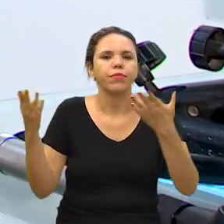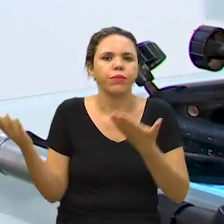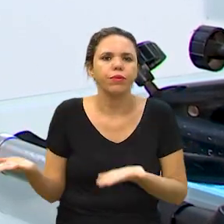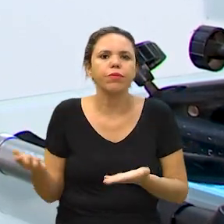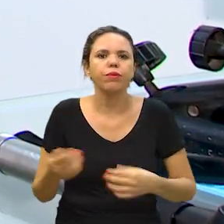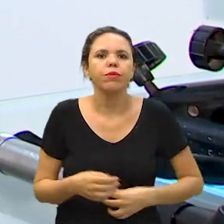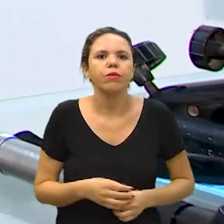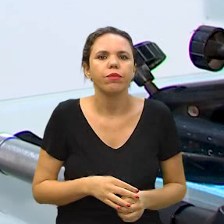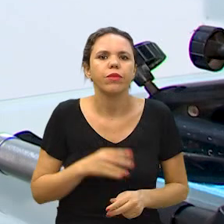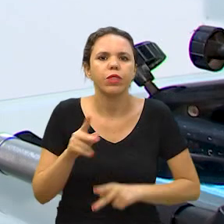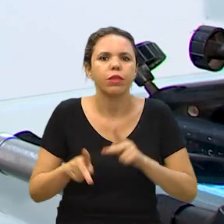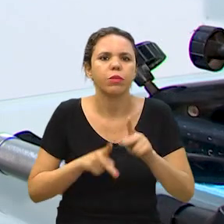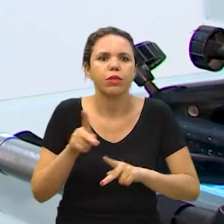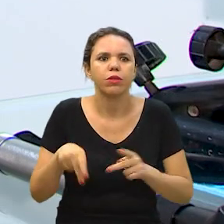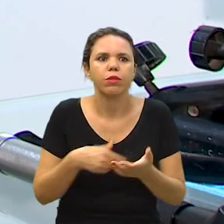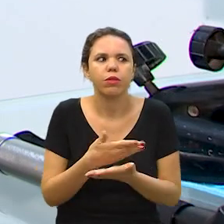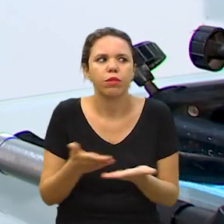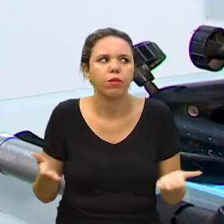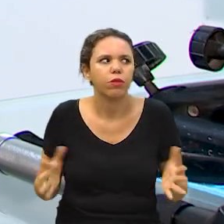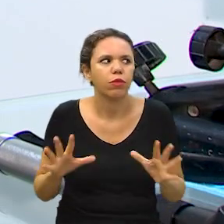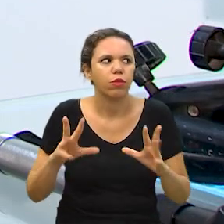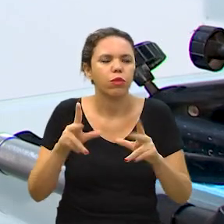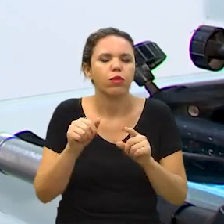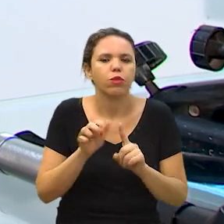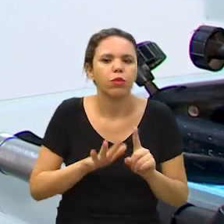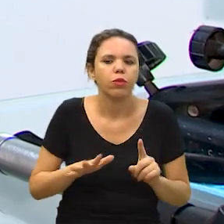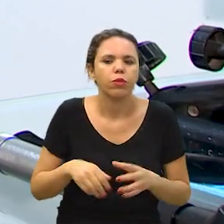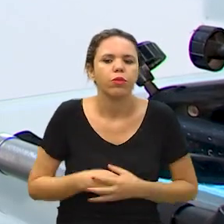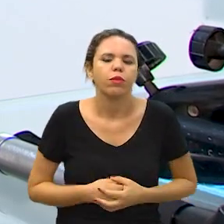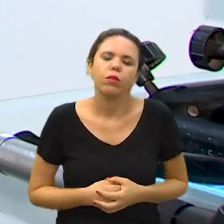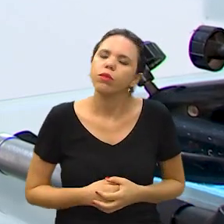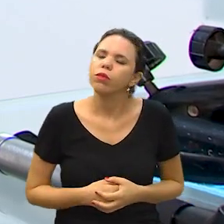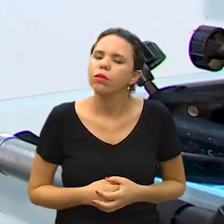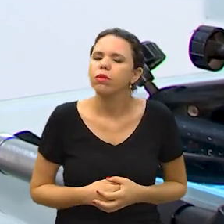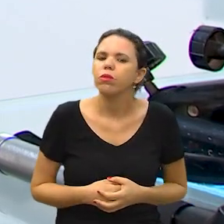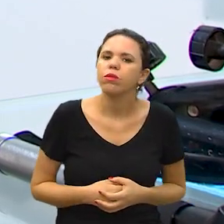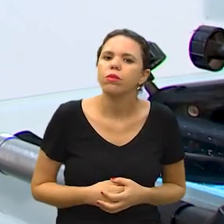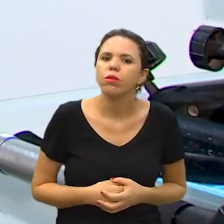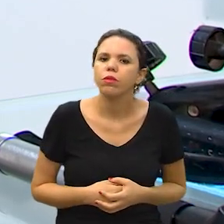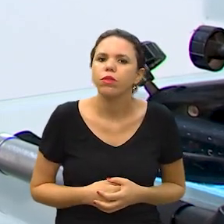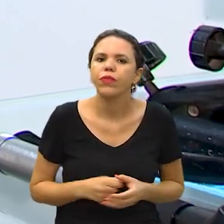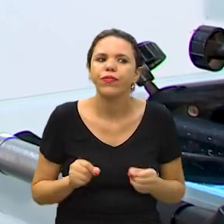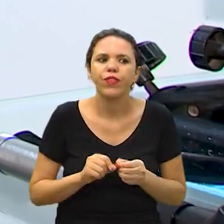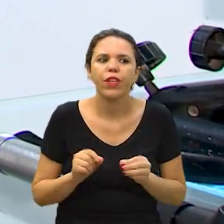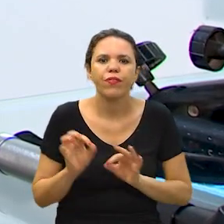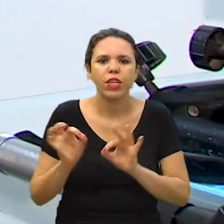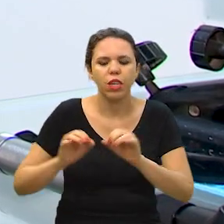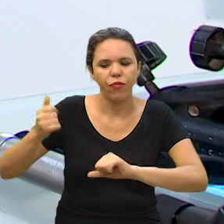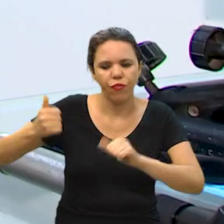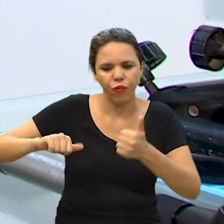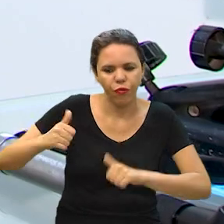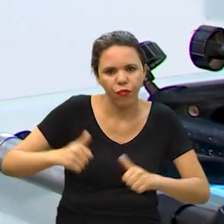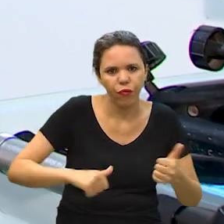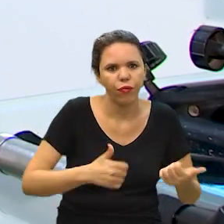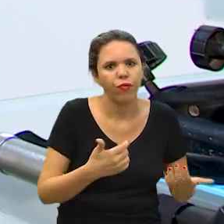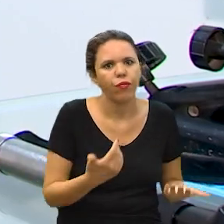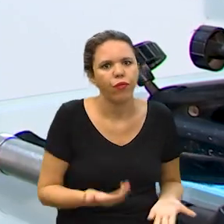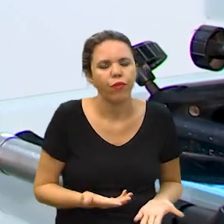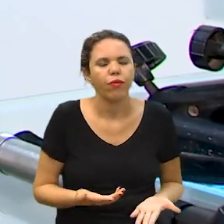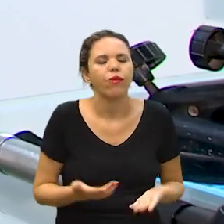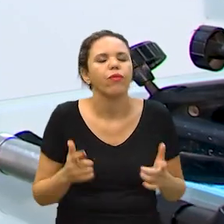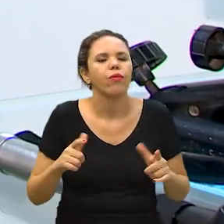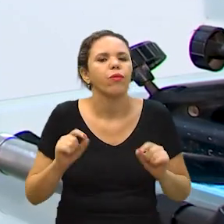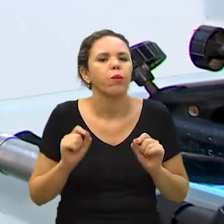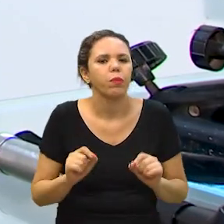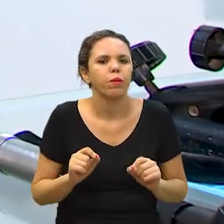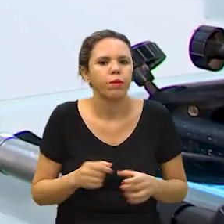da população, de toda uma sociedade. E ele vai fazer toda a avaliação